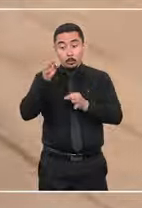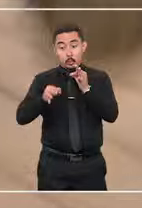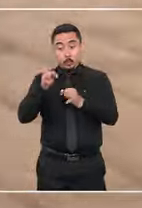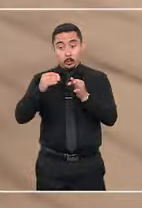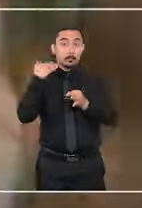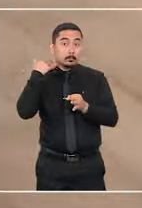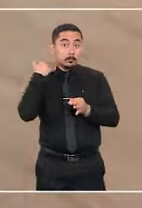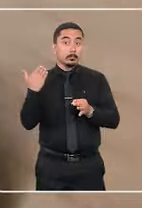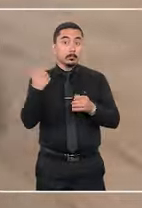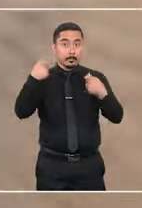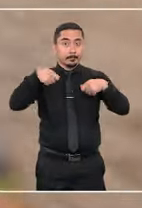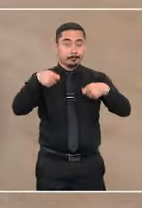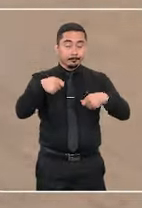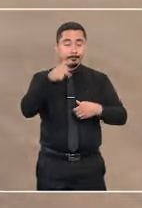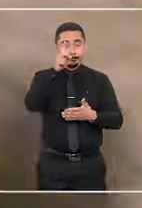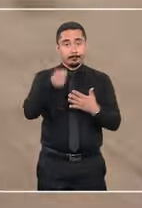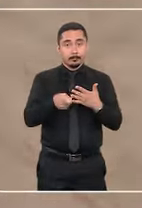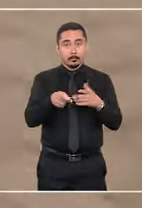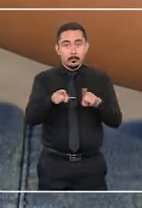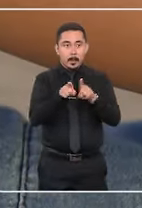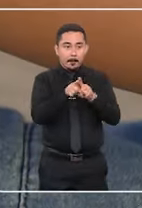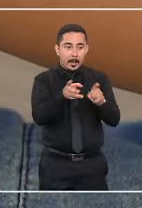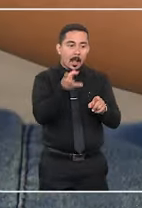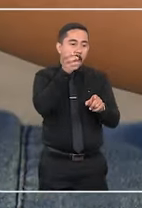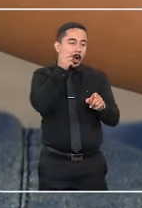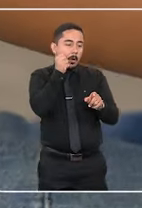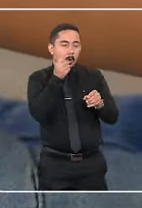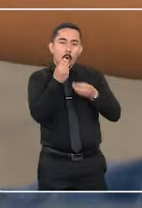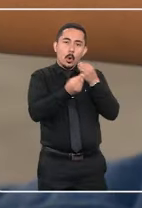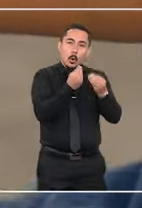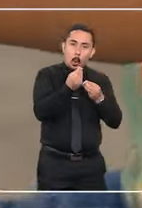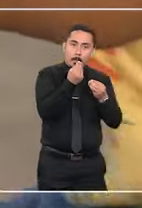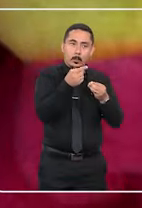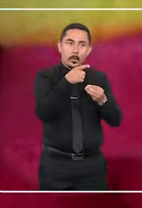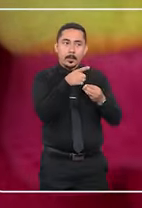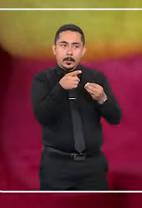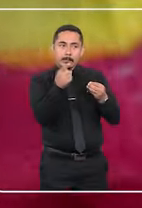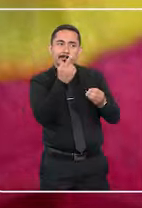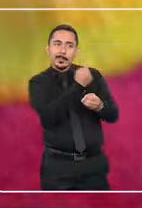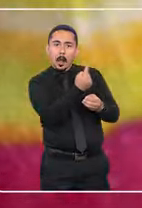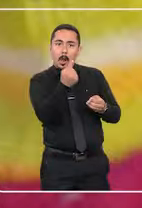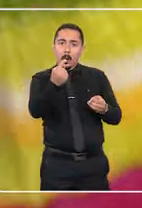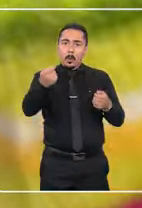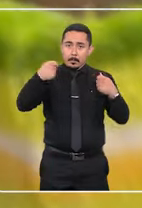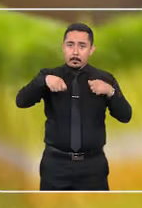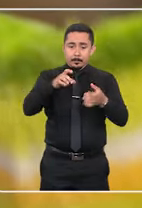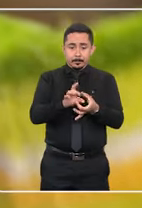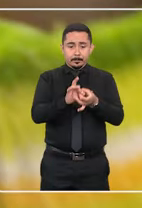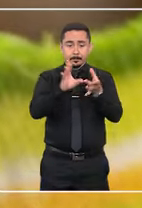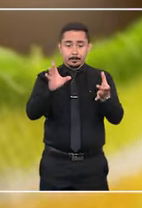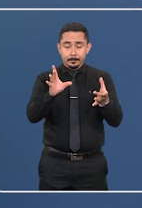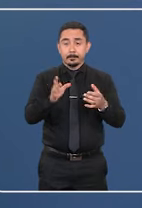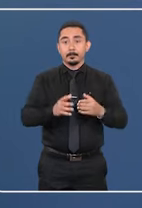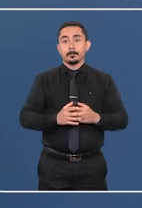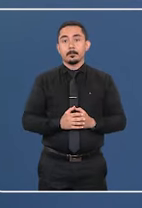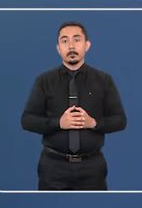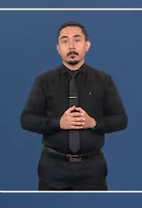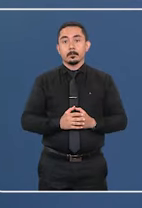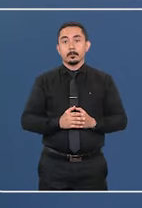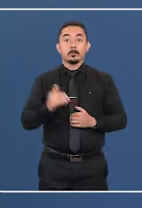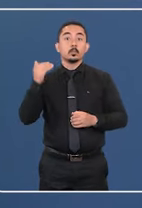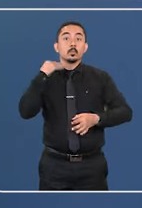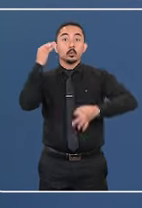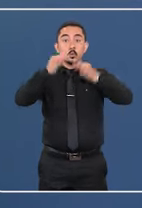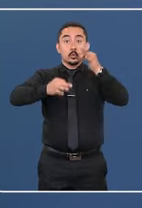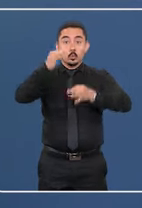julgador e pelas entidades de acolhimento, desde que as condições específicas de cada caso permitam. Um